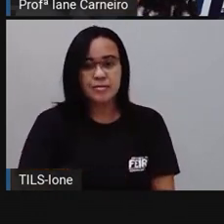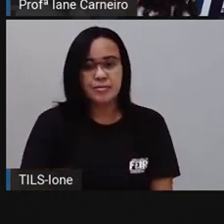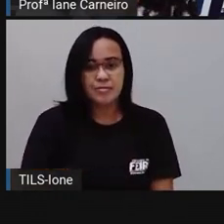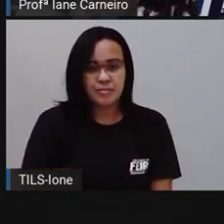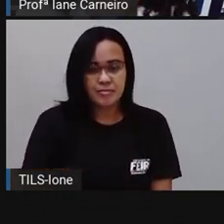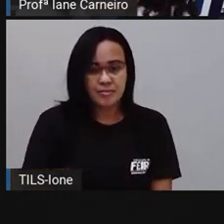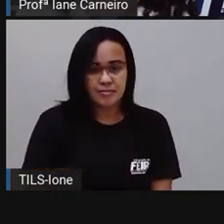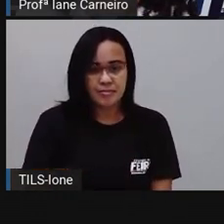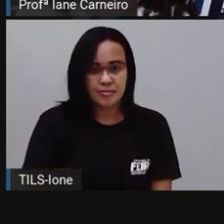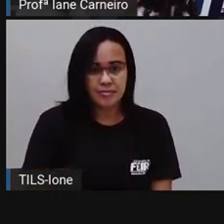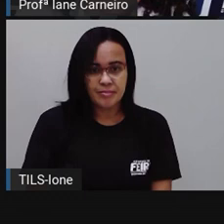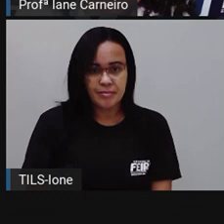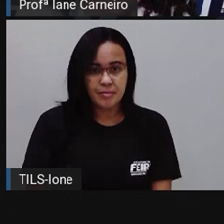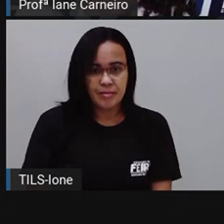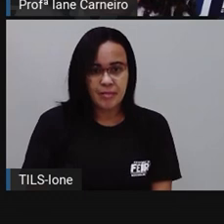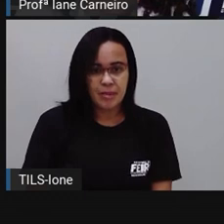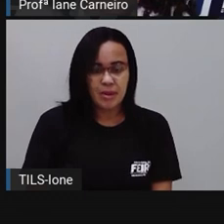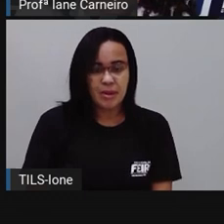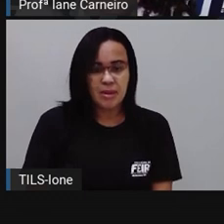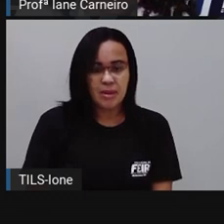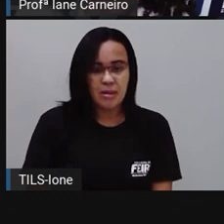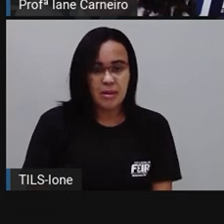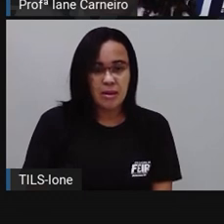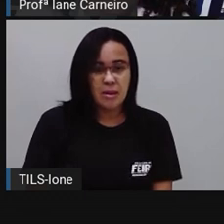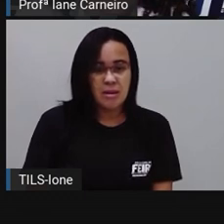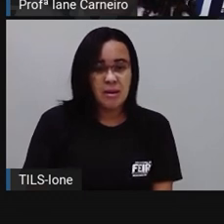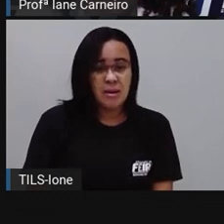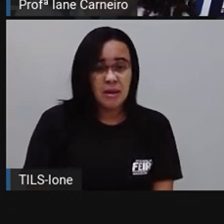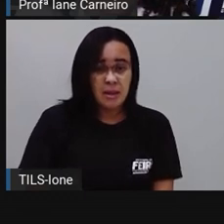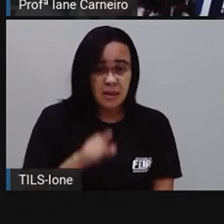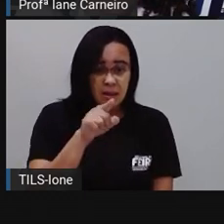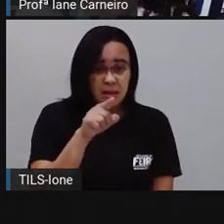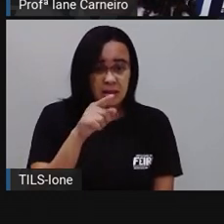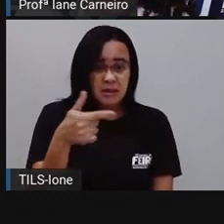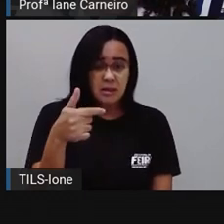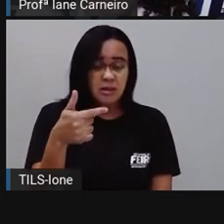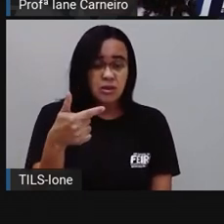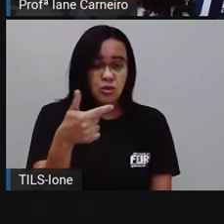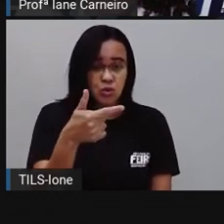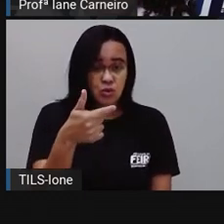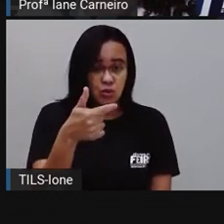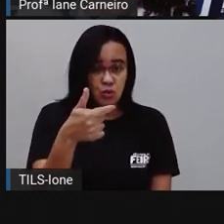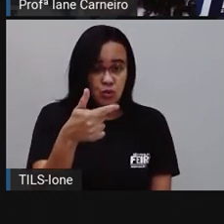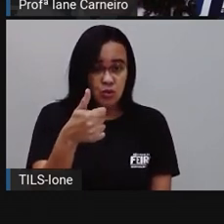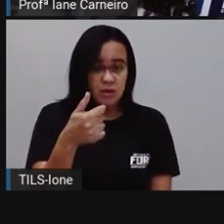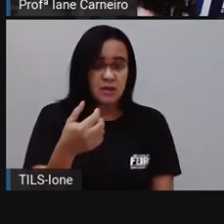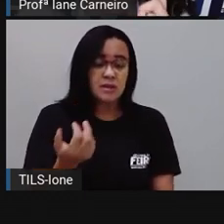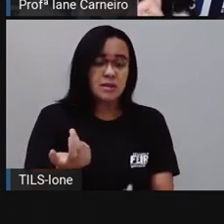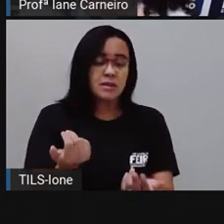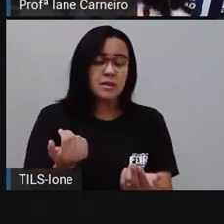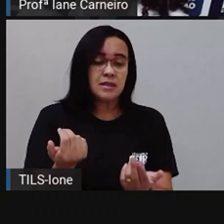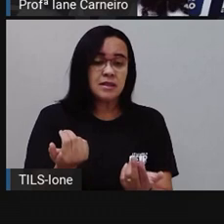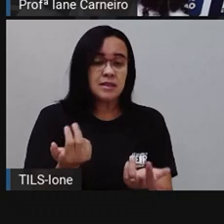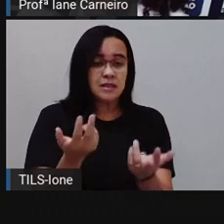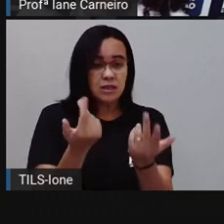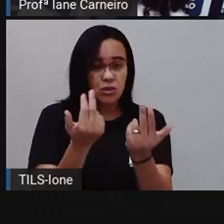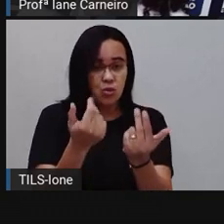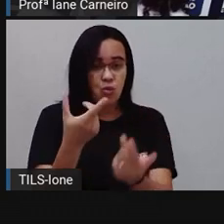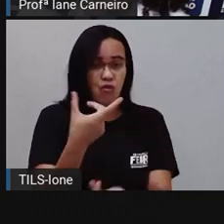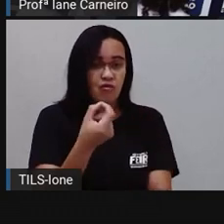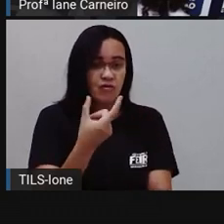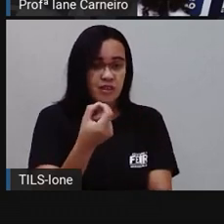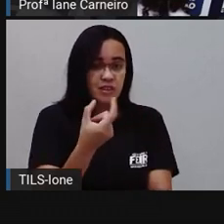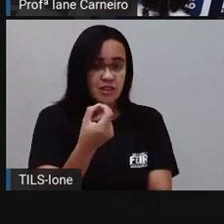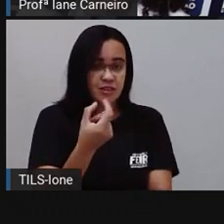Esse número aqui, ele é igual ao número 20, ó. Ilustrar pra vocês verem melhor.